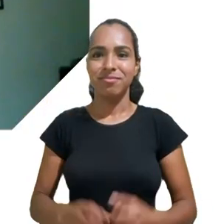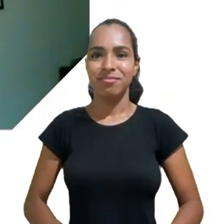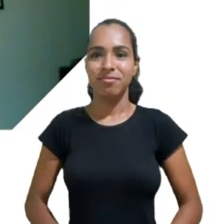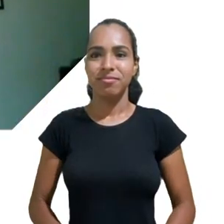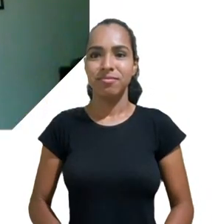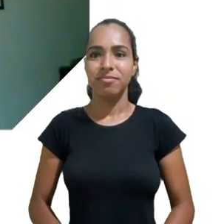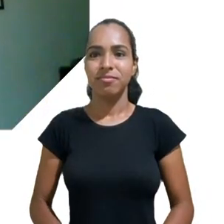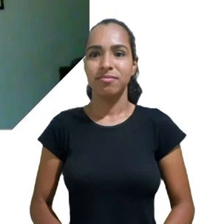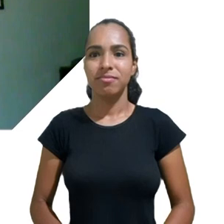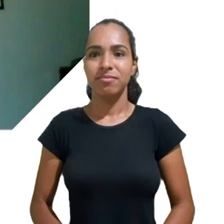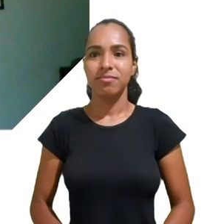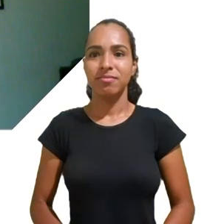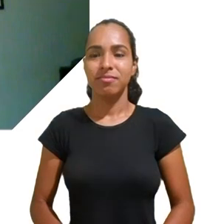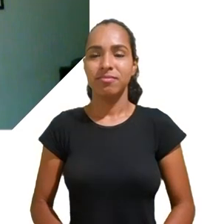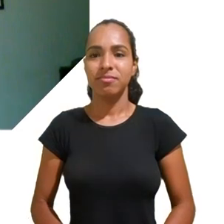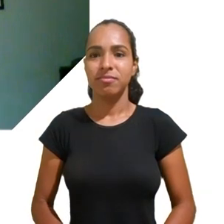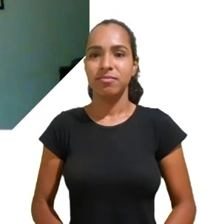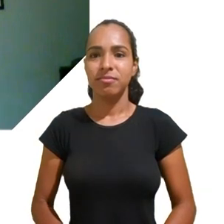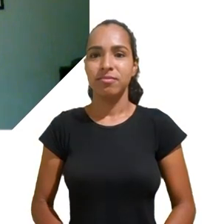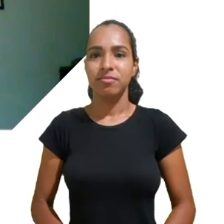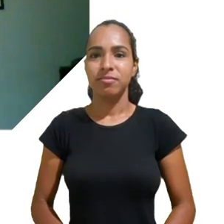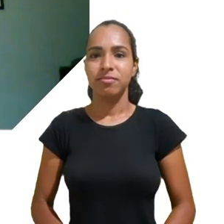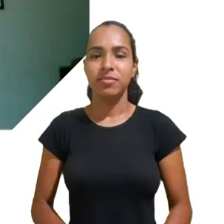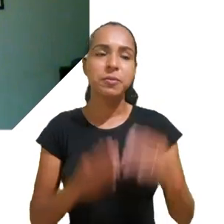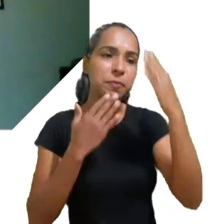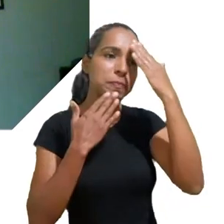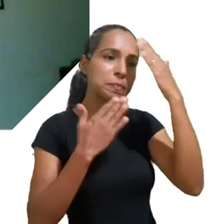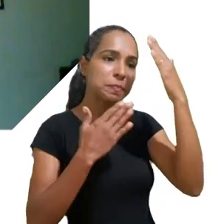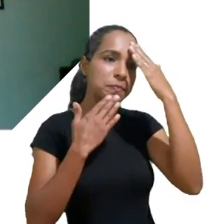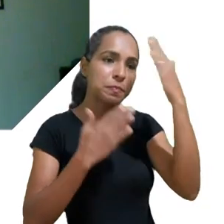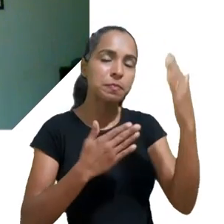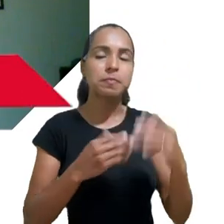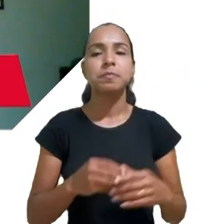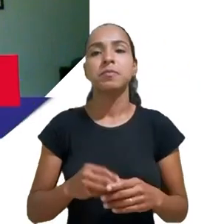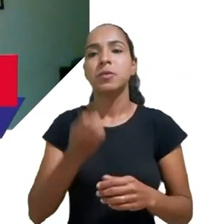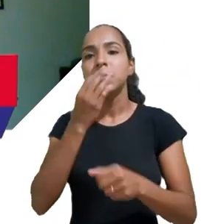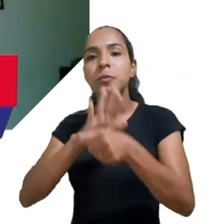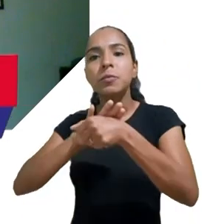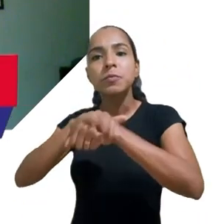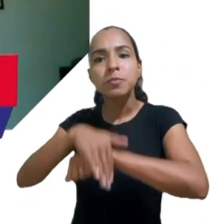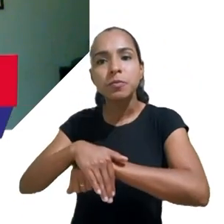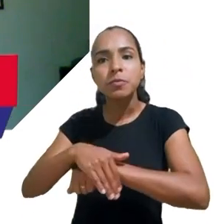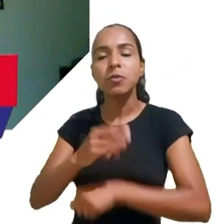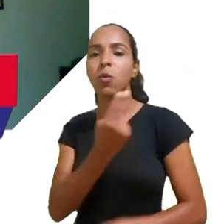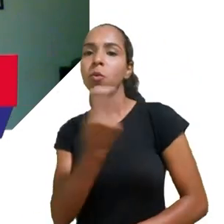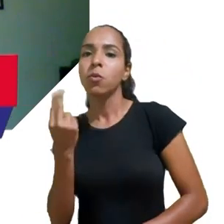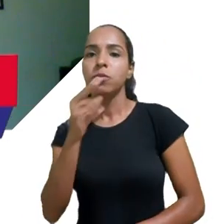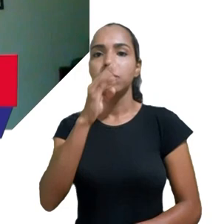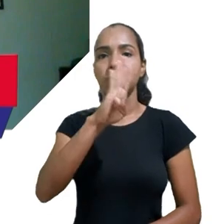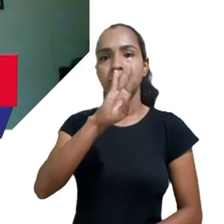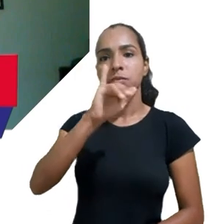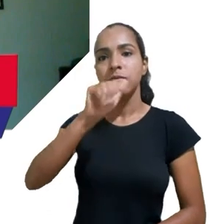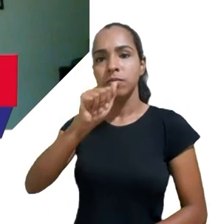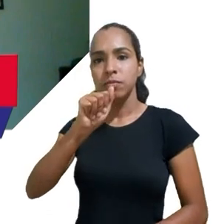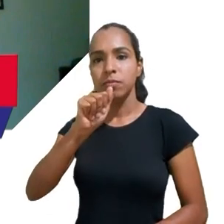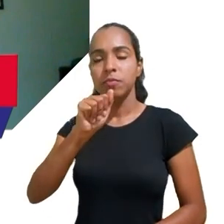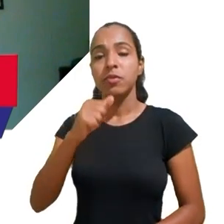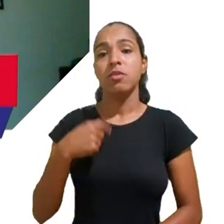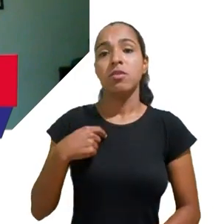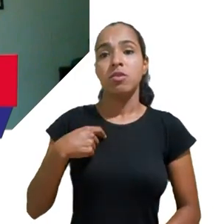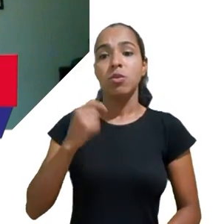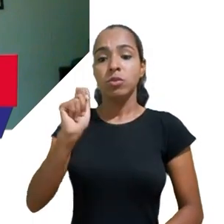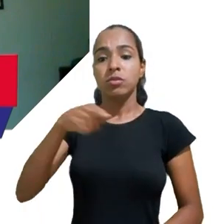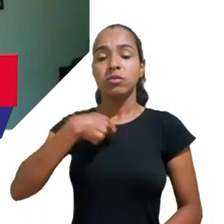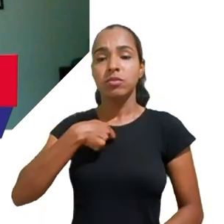Muito obrigada, Giovana. Boa noite, pessoal. Meu nome é Bia Barbosa, eu sou jornalista, milito